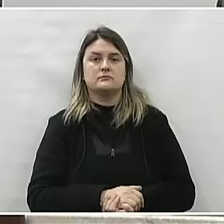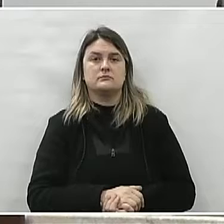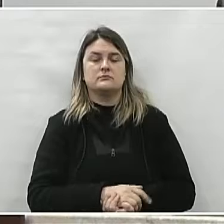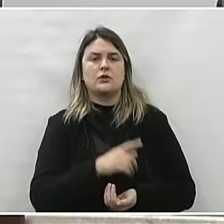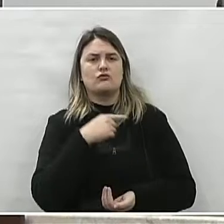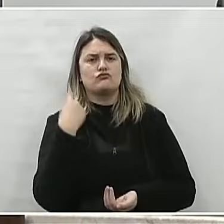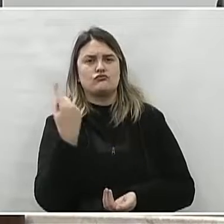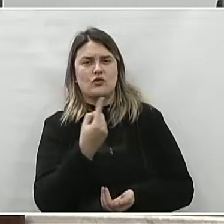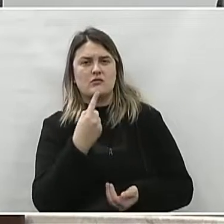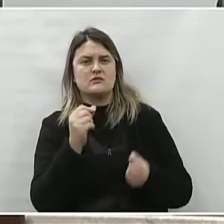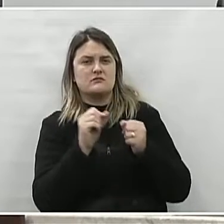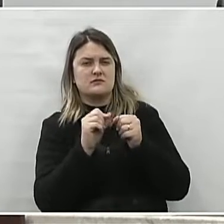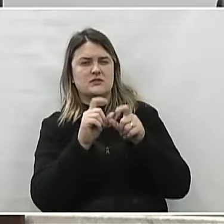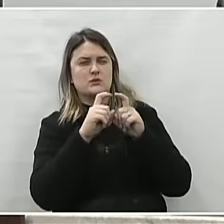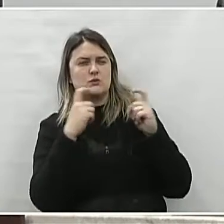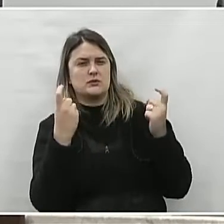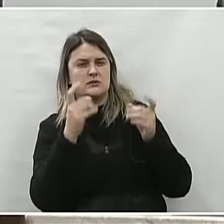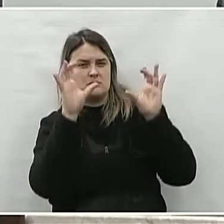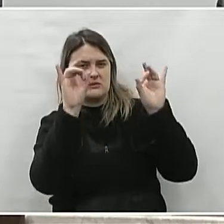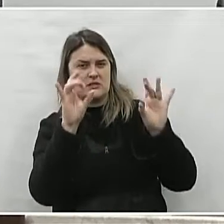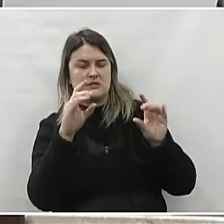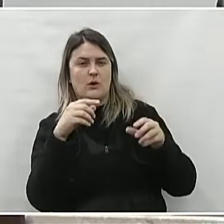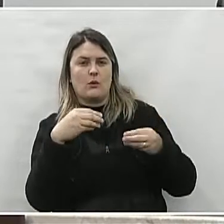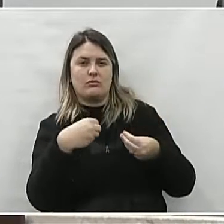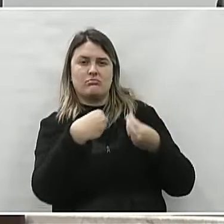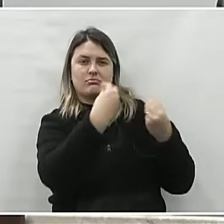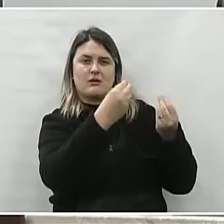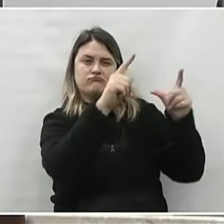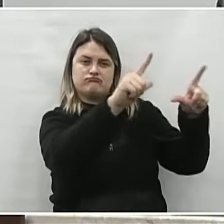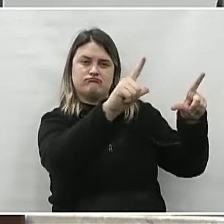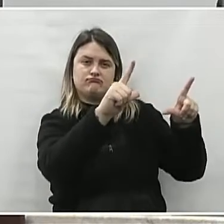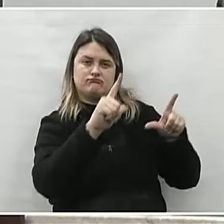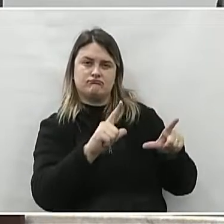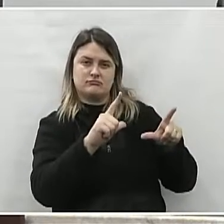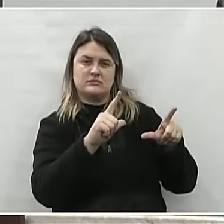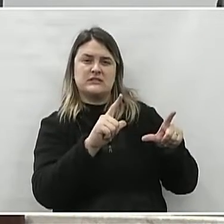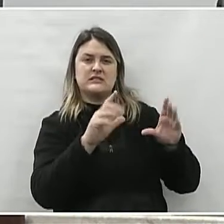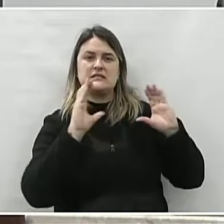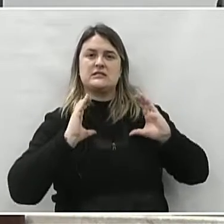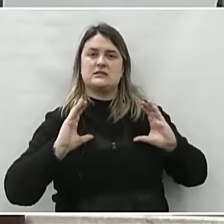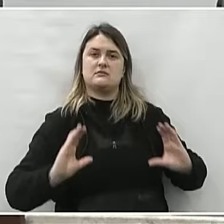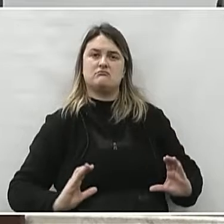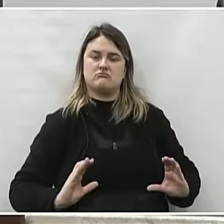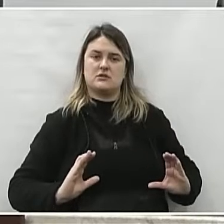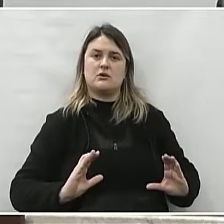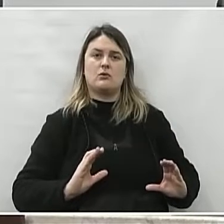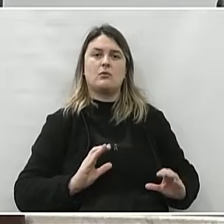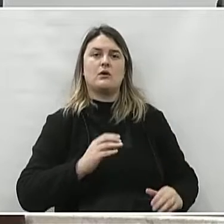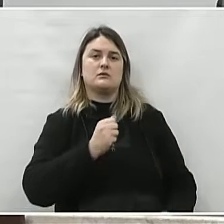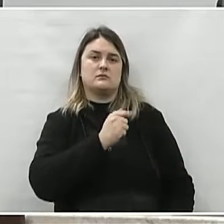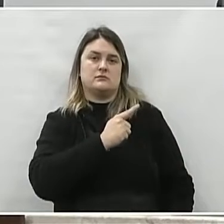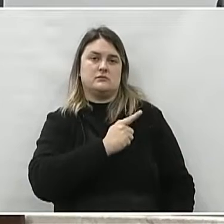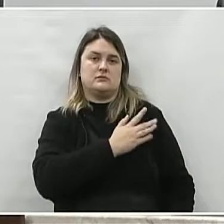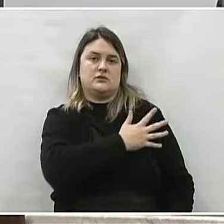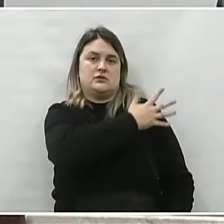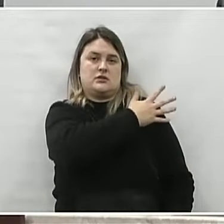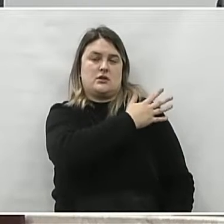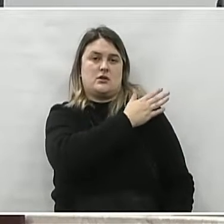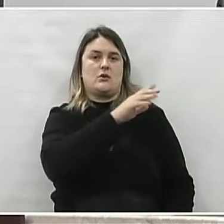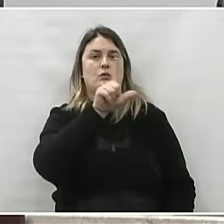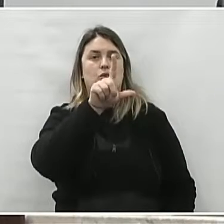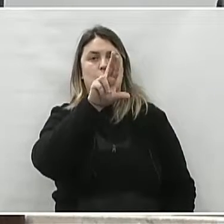dado o título de cidadão benemérito ao general Luiz Carlos Gomes Matos,